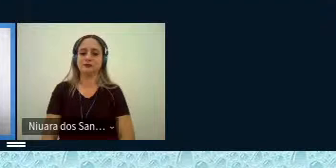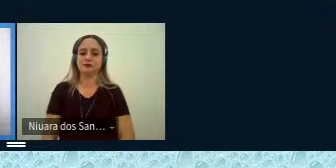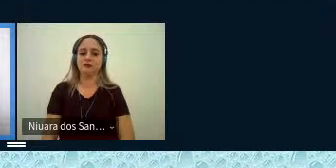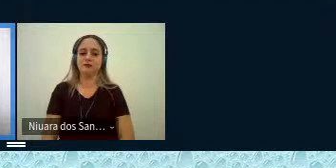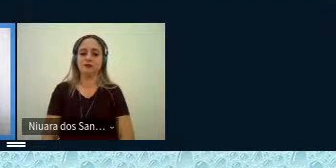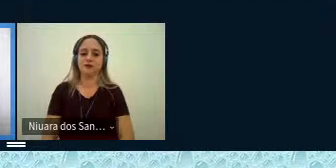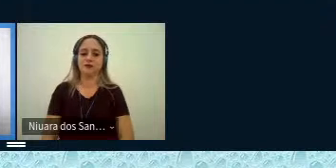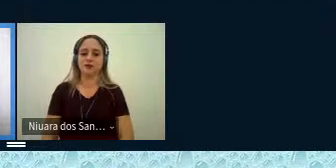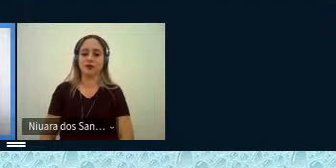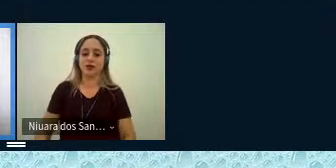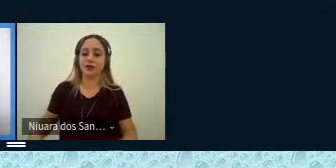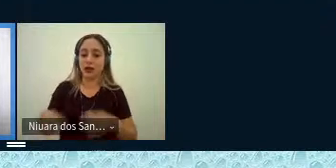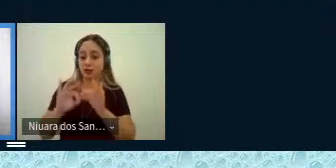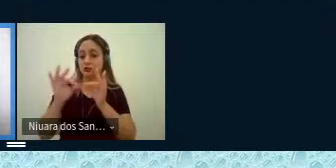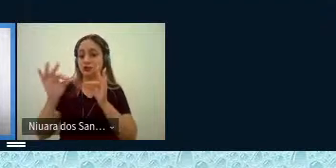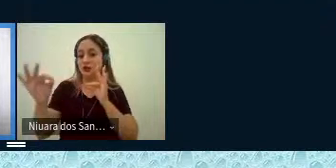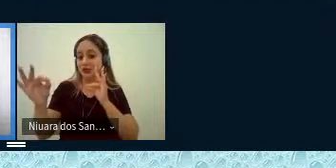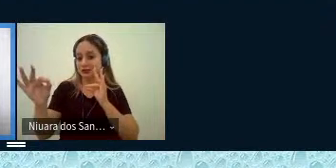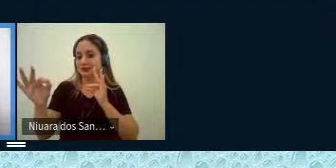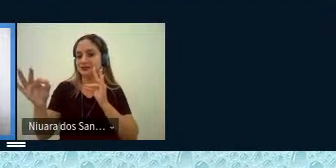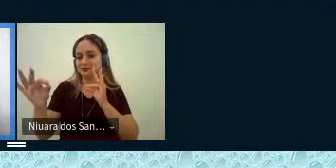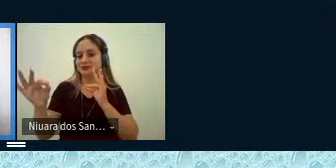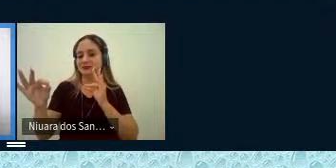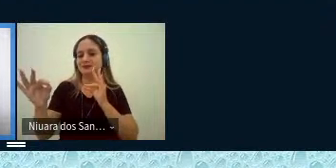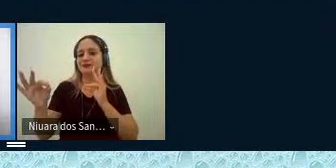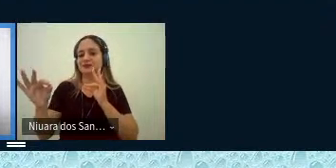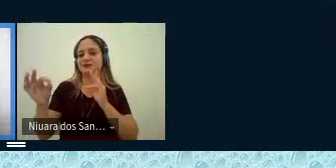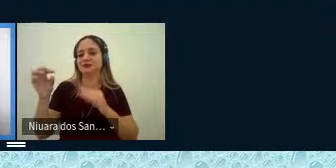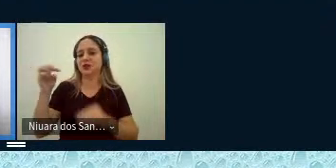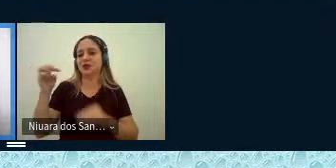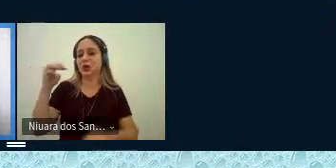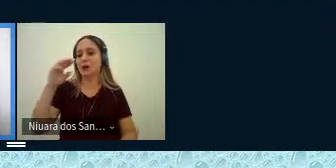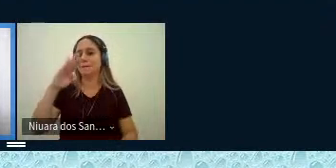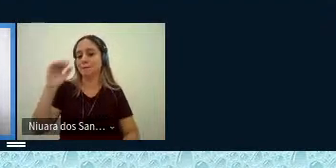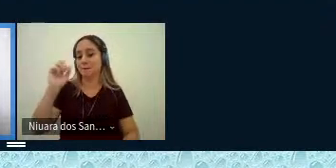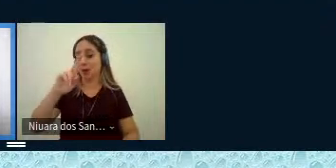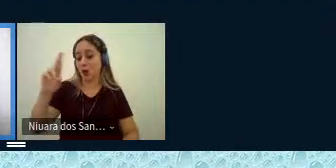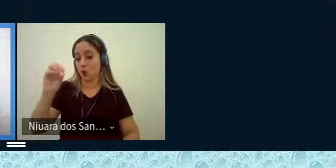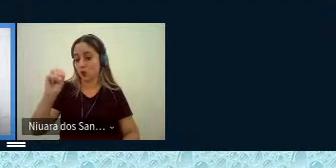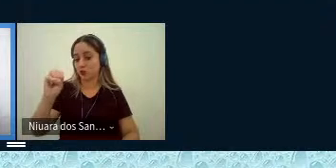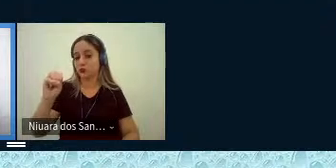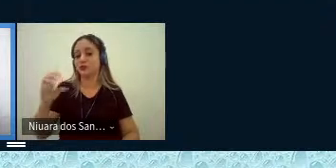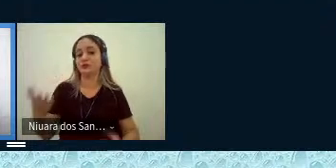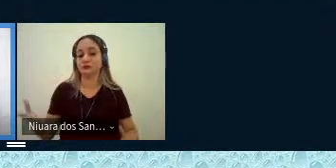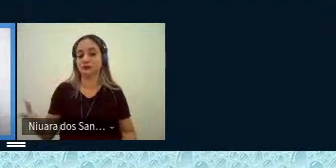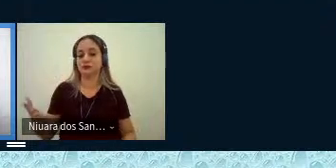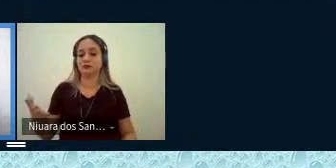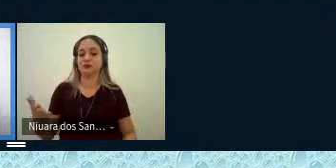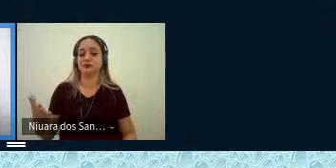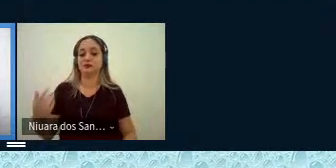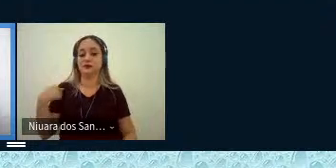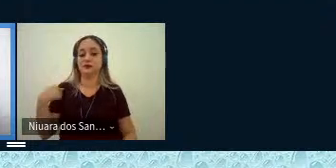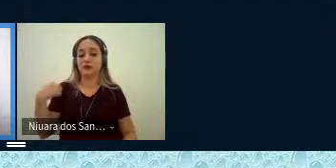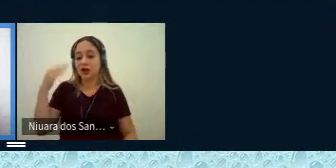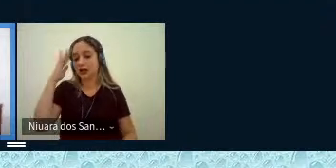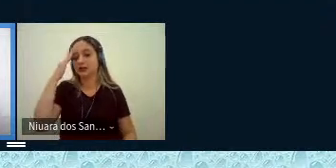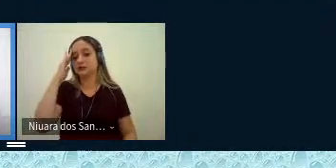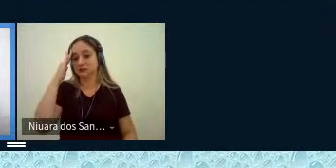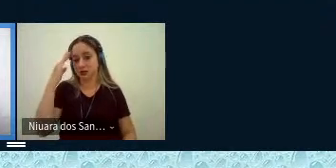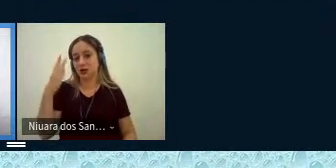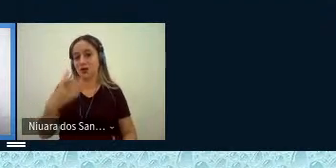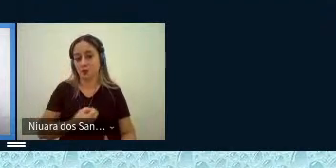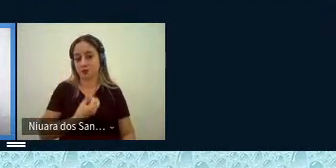As distâncias, e aí eu pego de novo o Manuel de Barros, não é? Para poder dar uma compreensão também